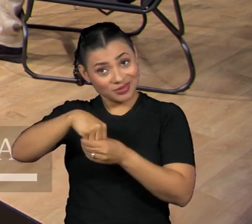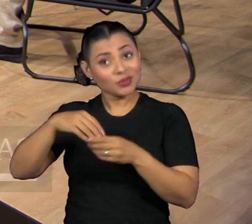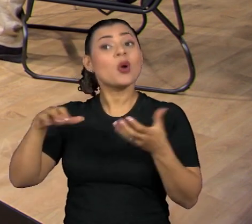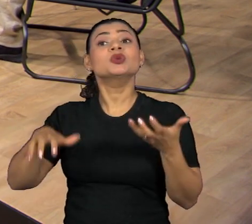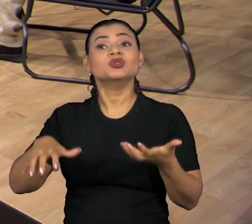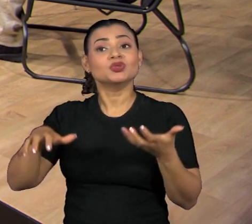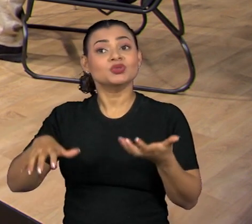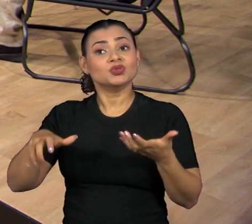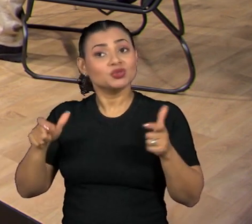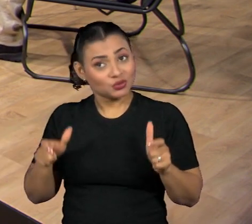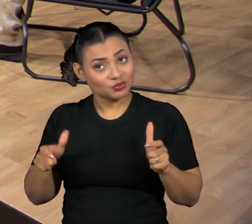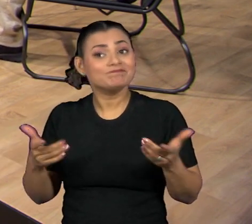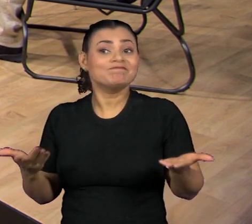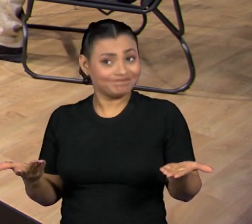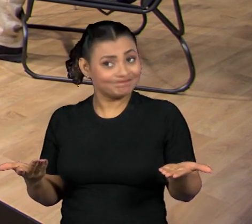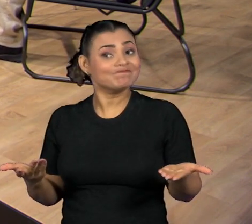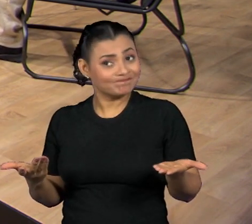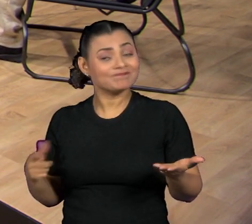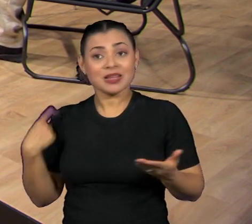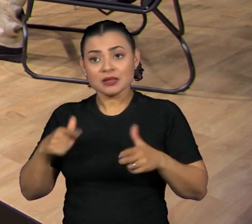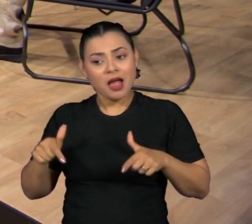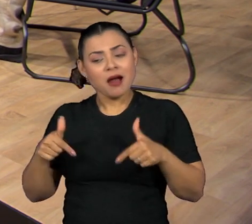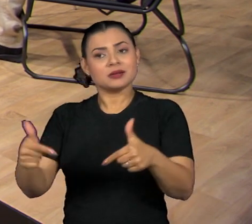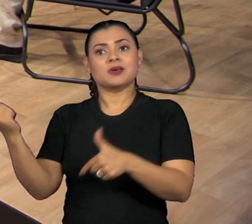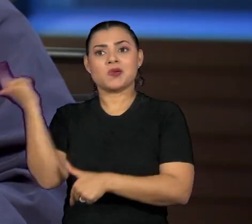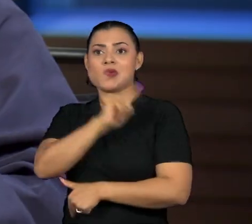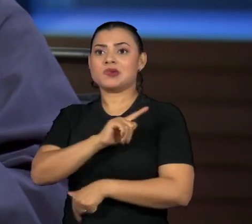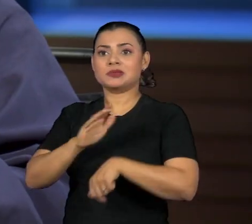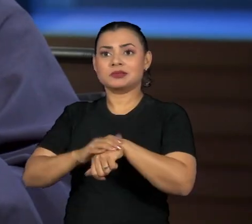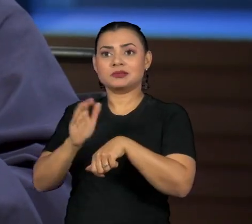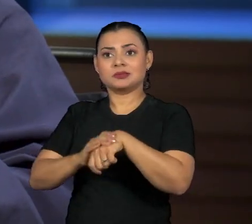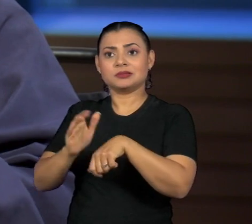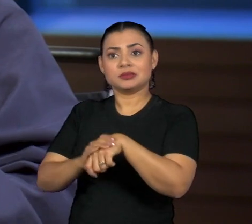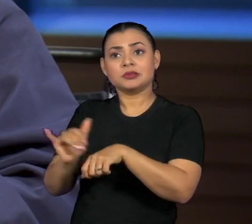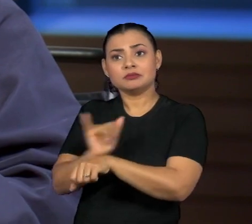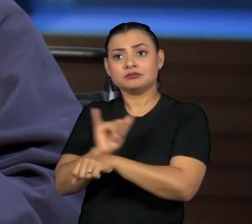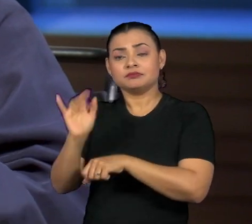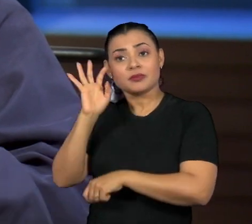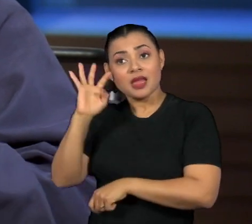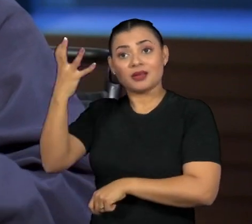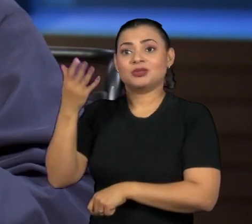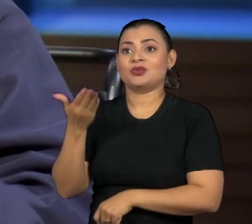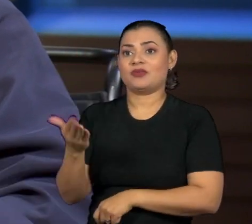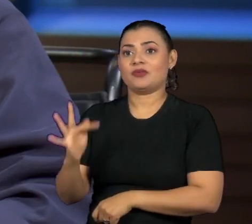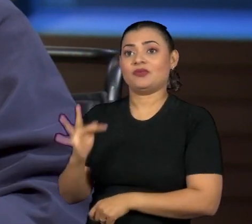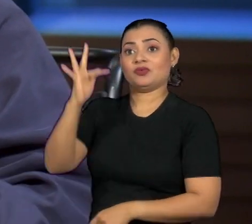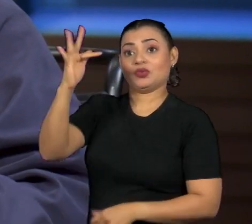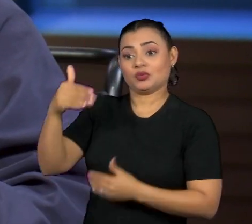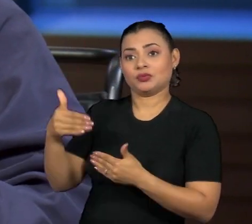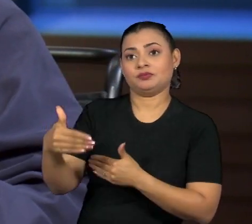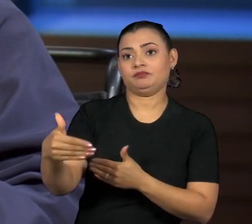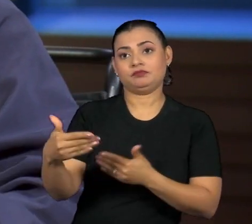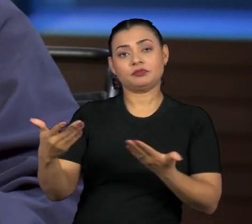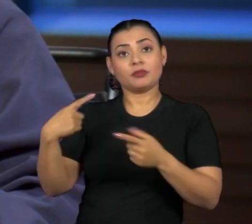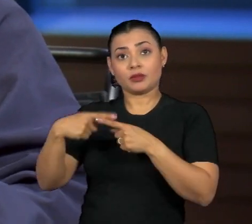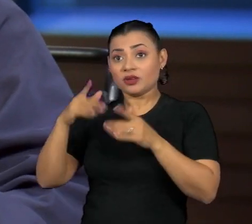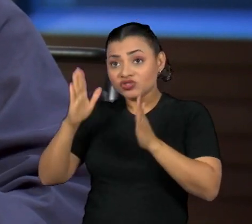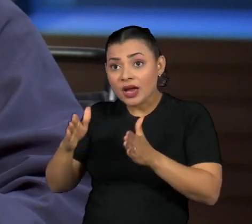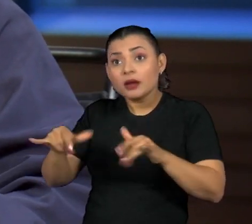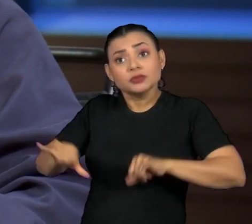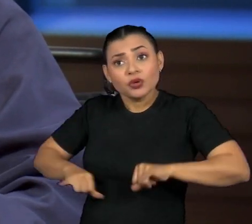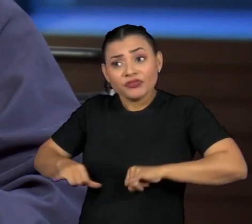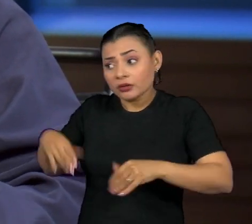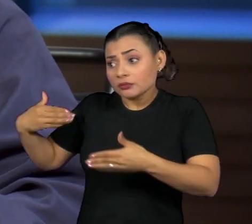Nacional, para a gente tomar diretrizes que realmente vão trazer soluções para um futuro próximo. Porque a gente já está